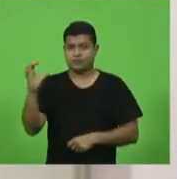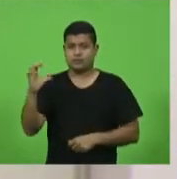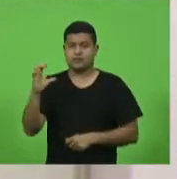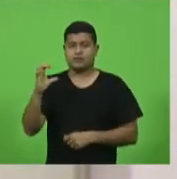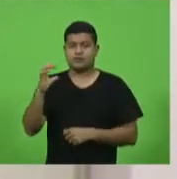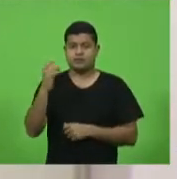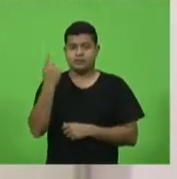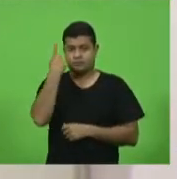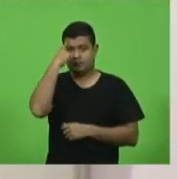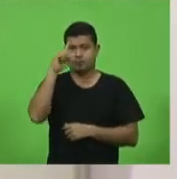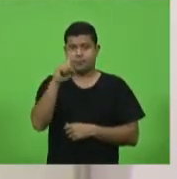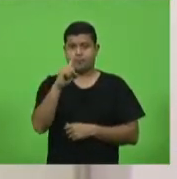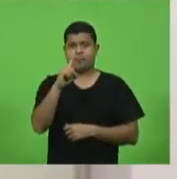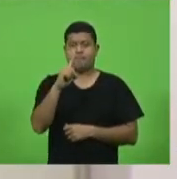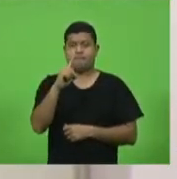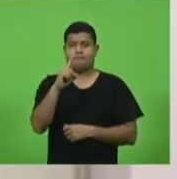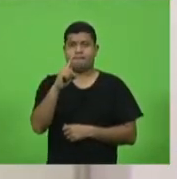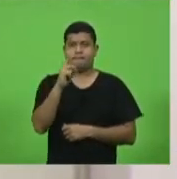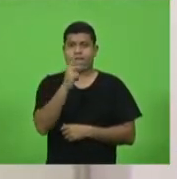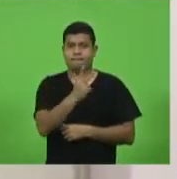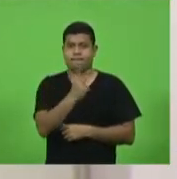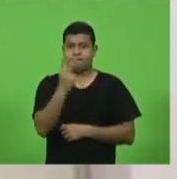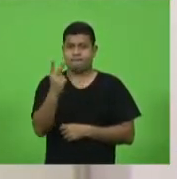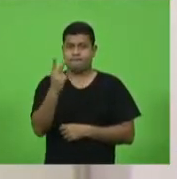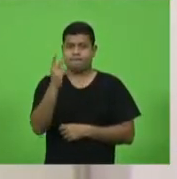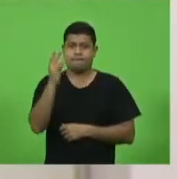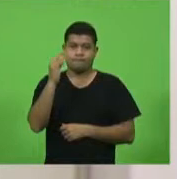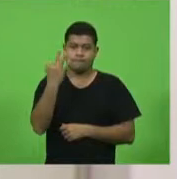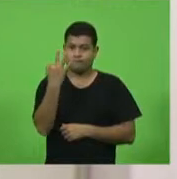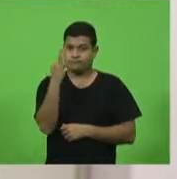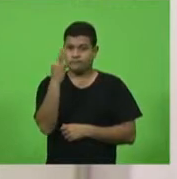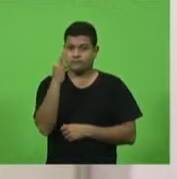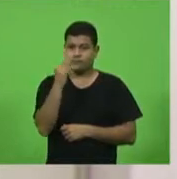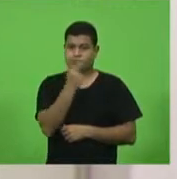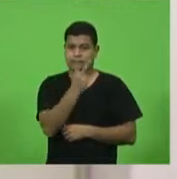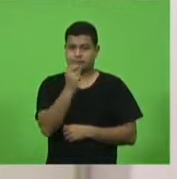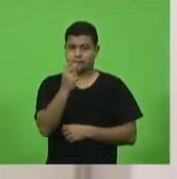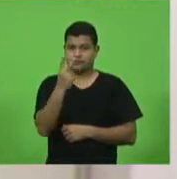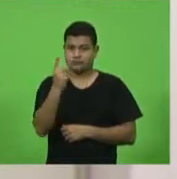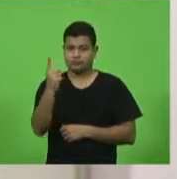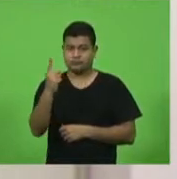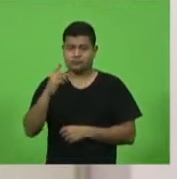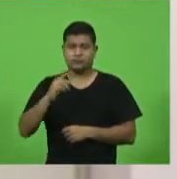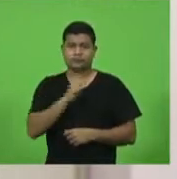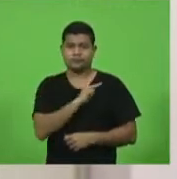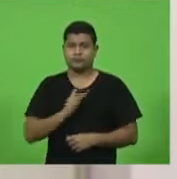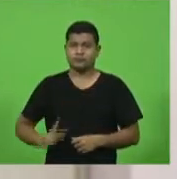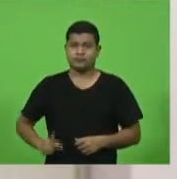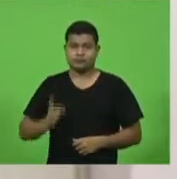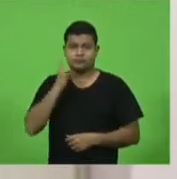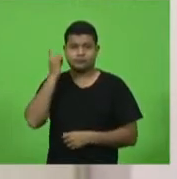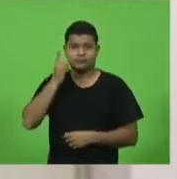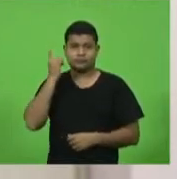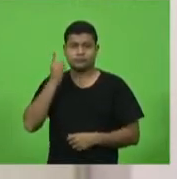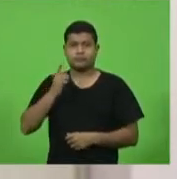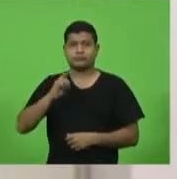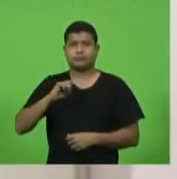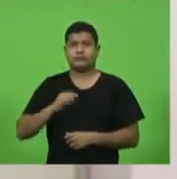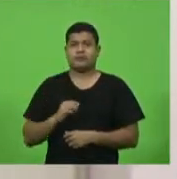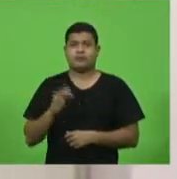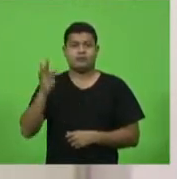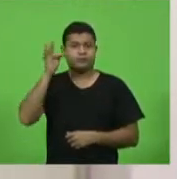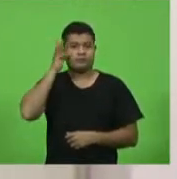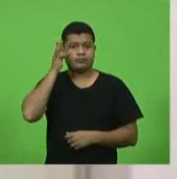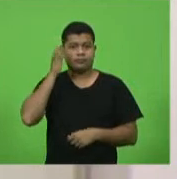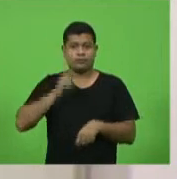Catarina, realizada em 22 de fevereiro de 2021. Presidência, deputado Fernando Kreling. Às